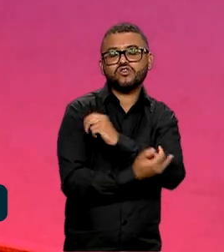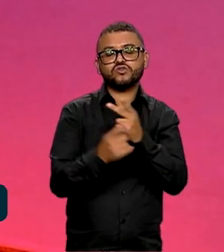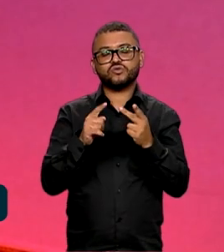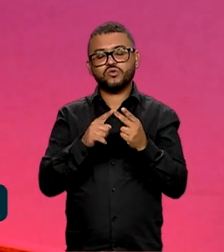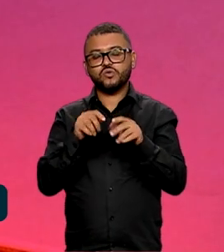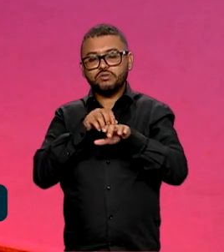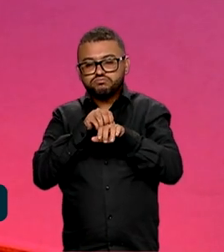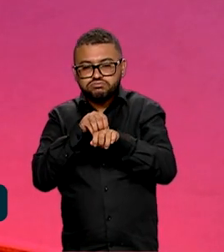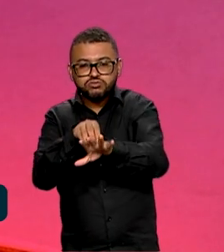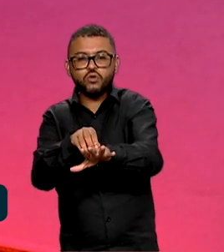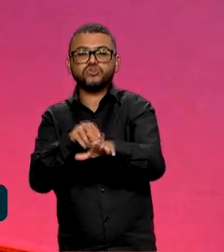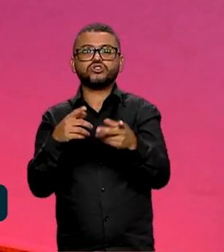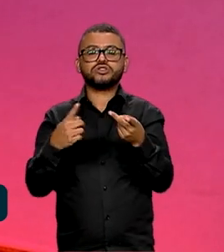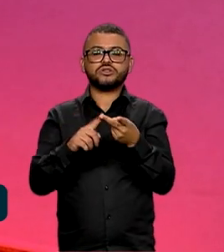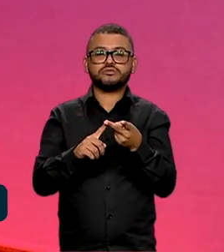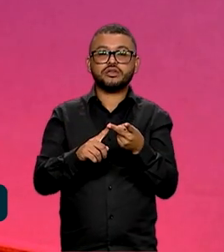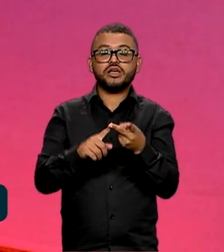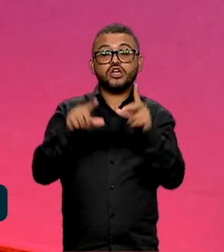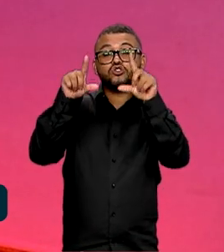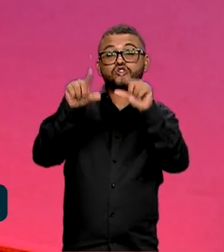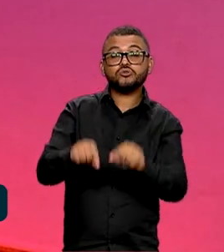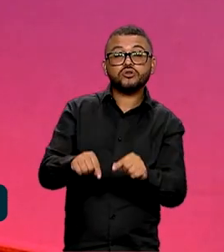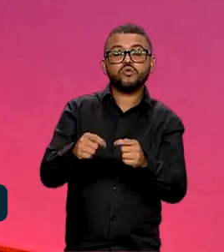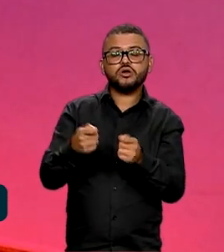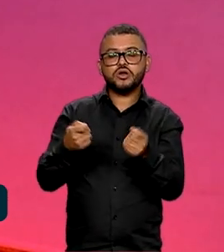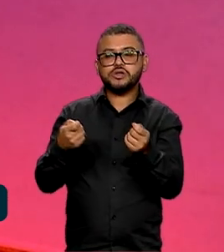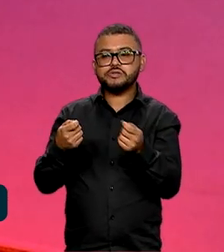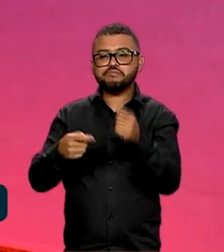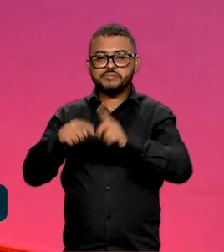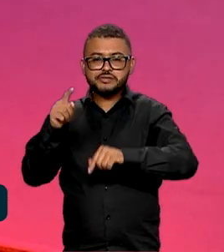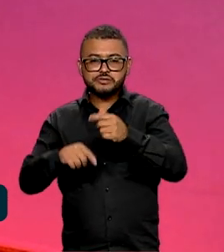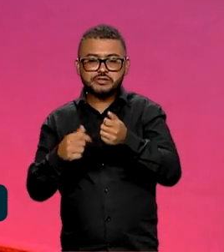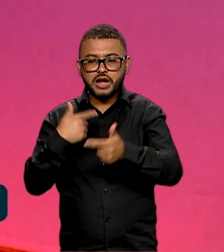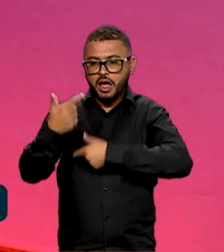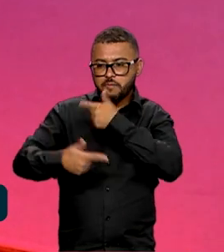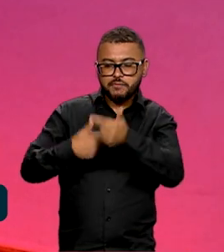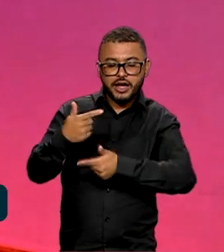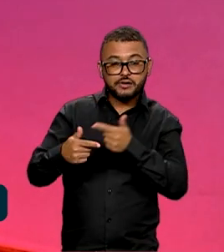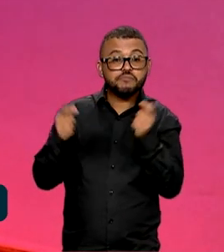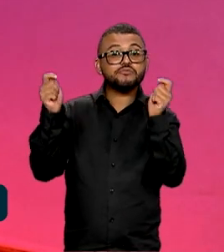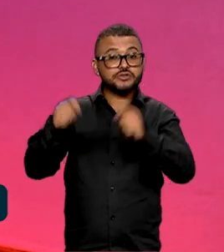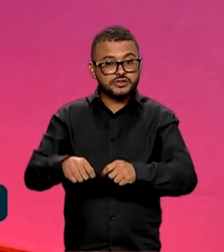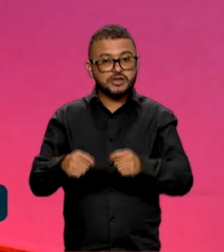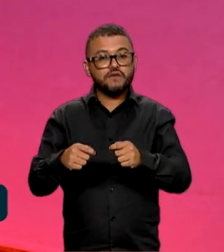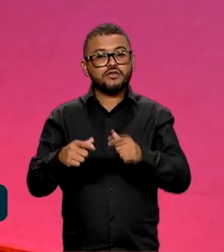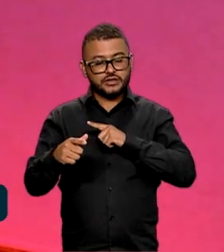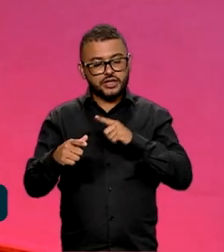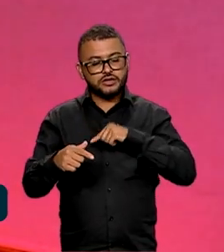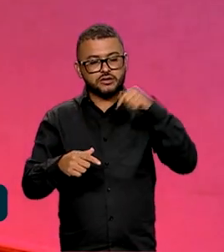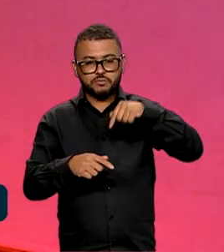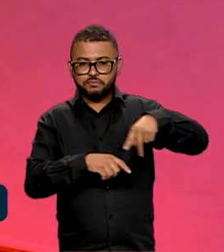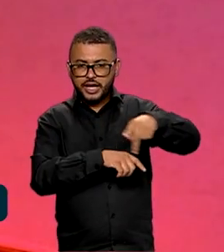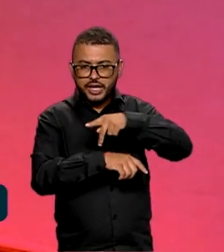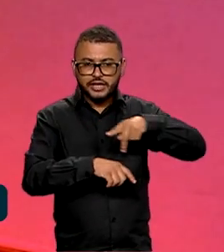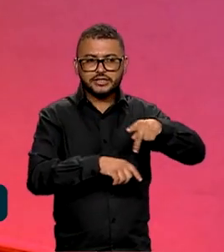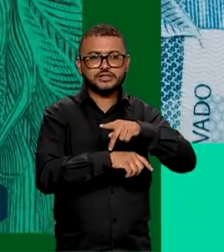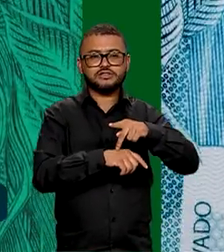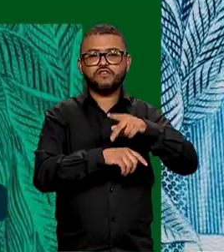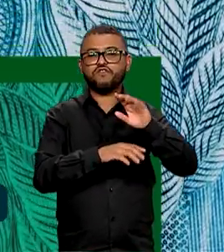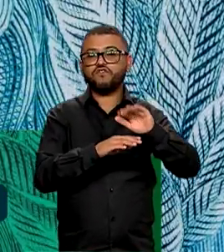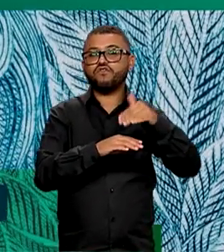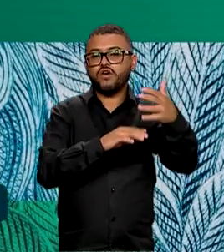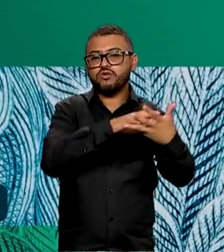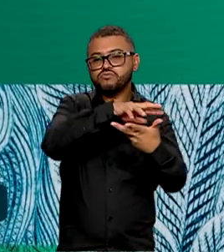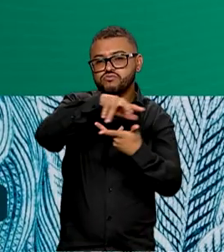e a redução dos custos de produção e aumento da capacidade competitiva do Brasil internacionalmente.